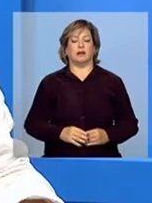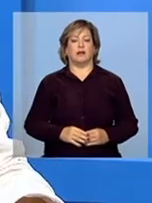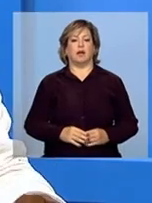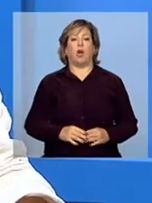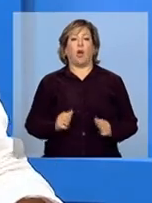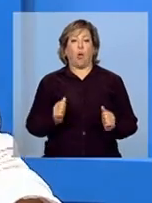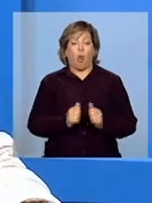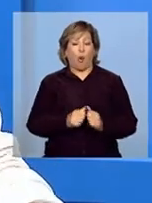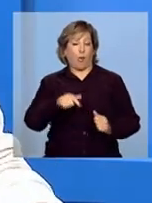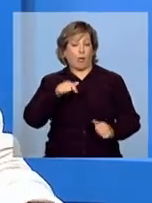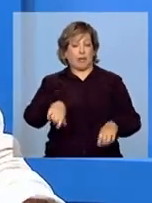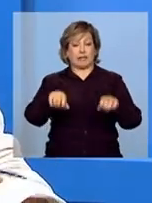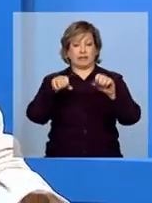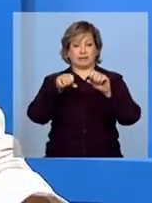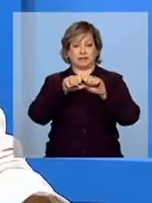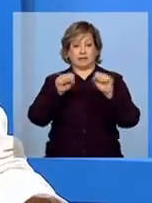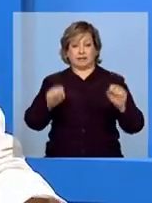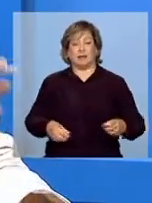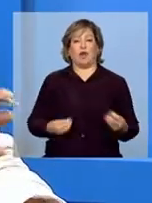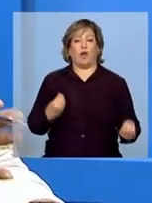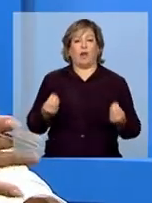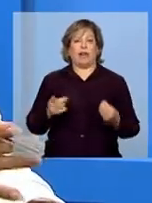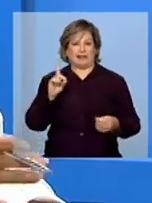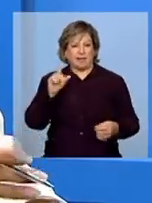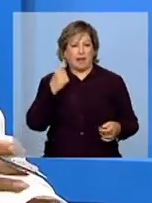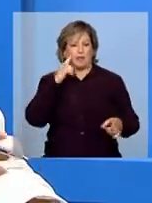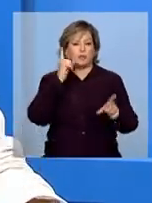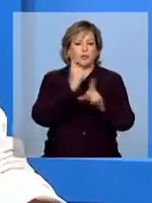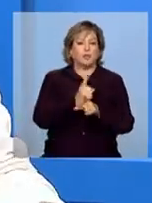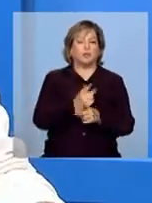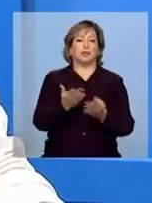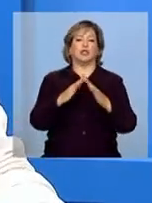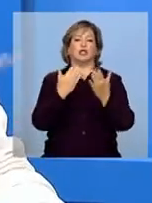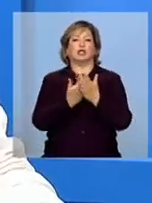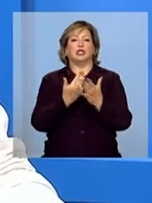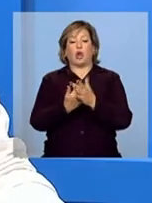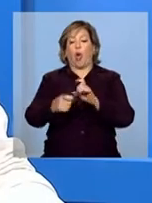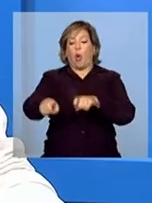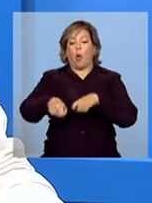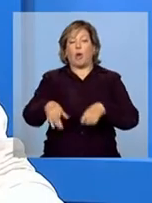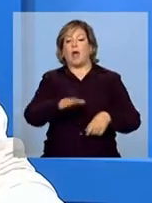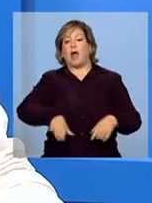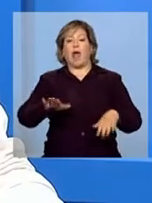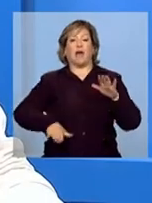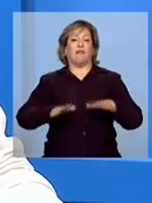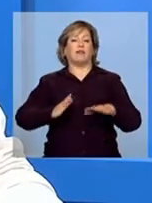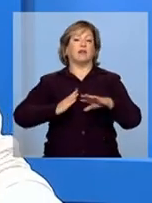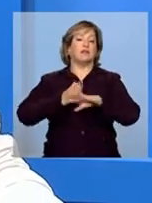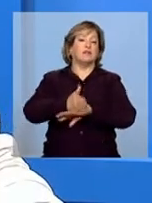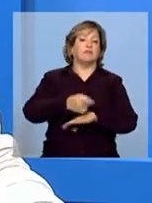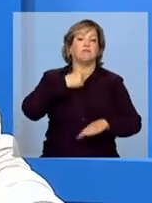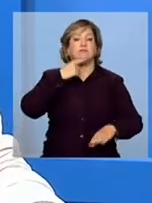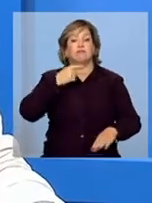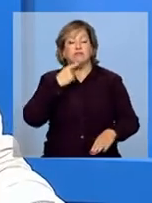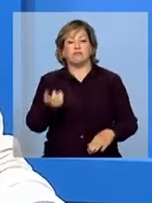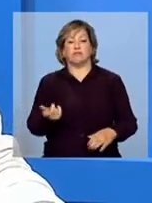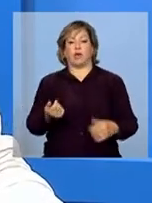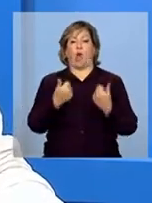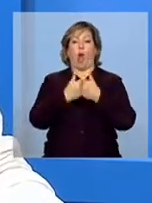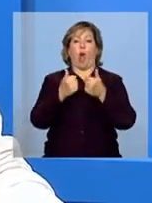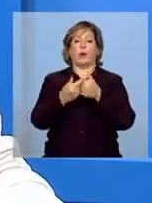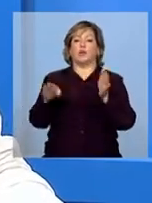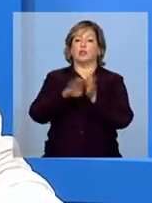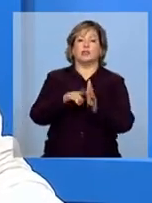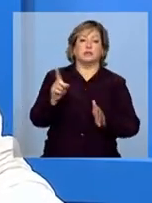desse sistema, para vocês descobrirem, numa escola rural, que as crianças não estão tendo acesso porque o transporte não está chegando?